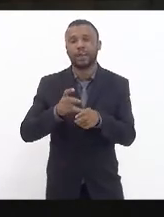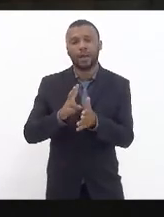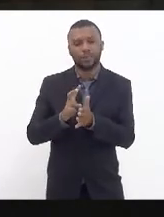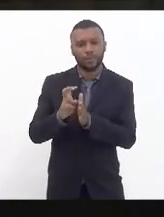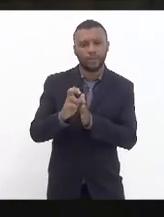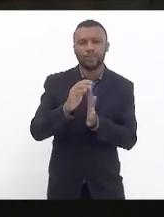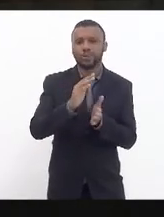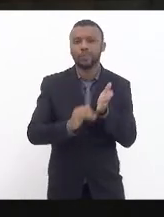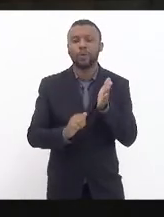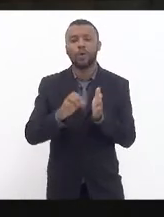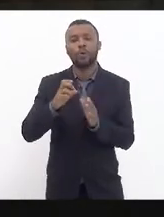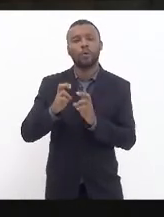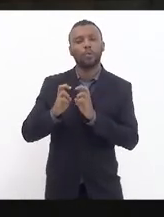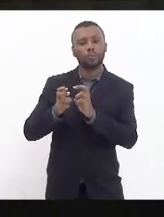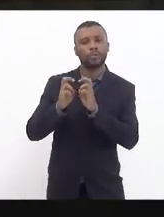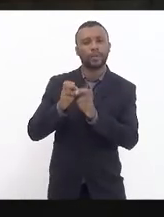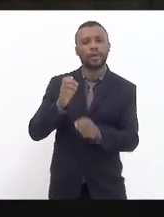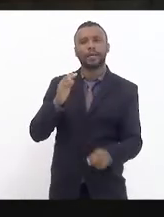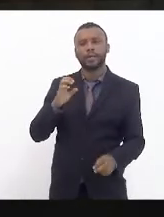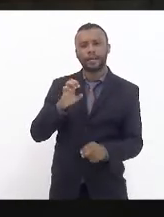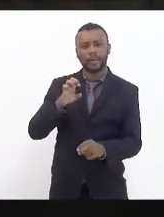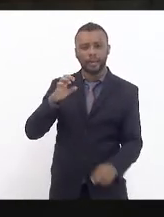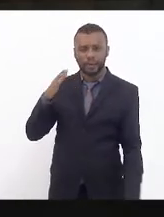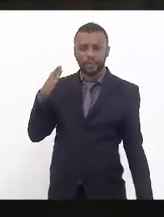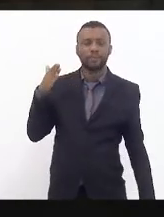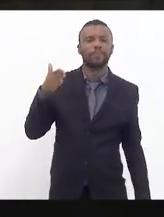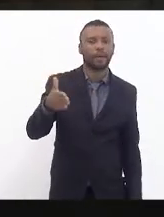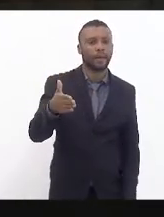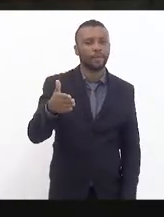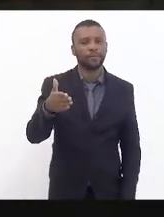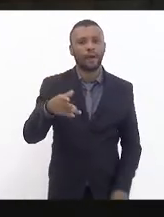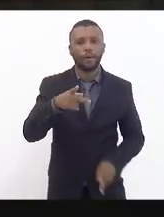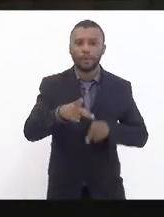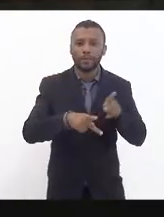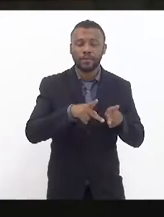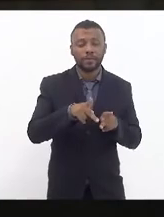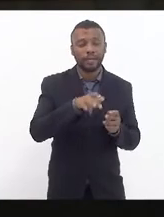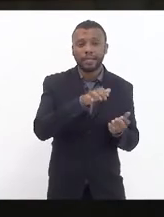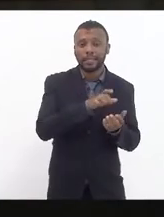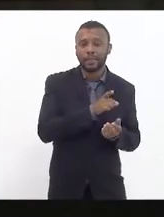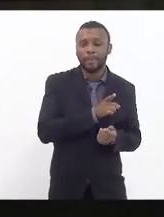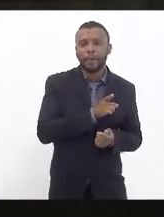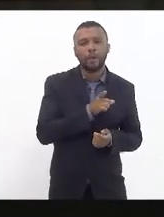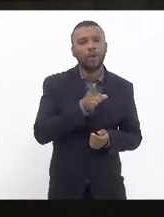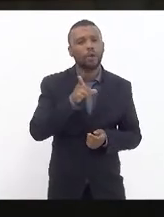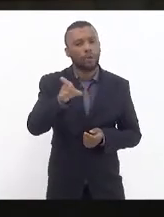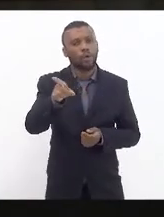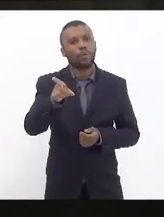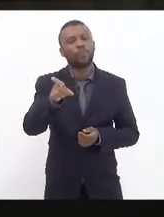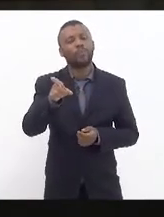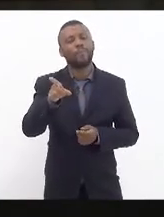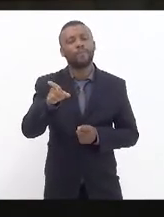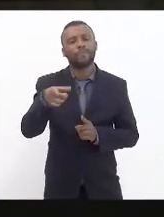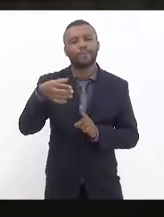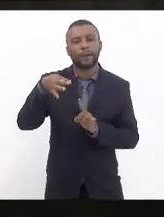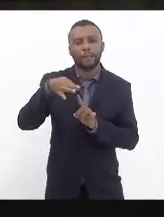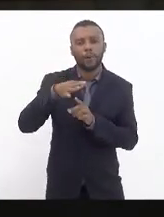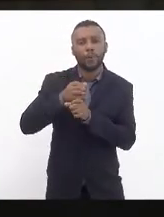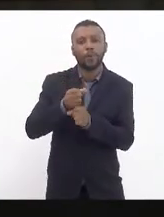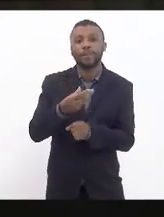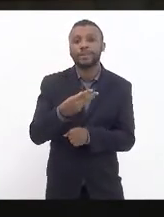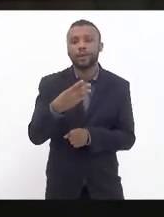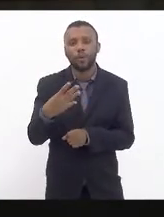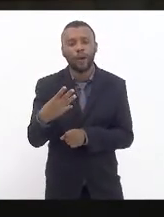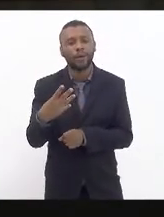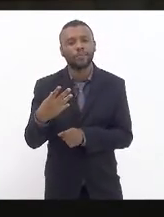a população da zona oeste sai de Santa Cruz e vai para a central do Brasil parando em 34 estações 2 horas